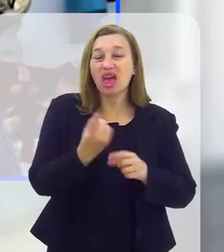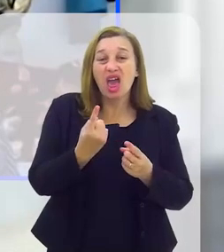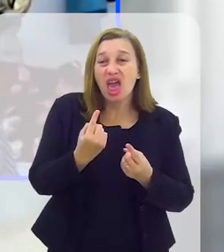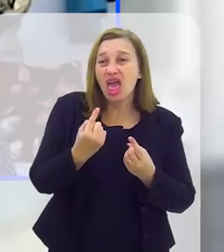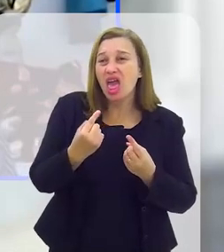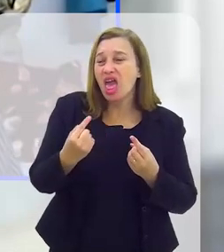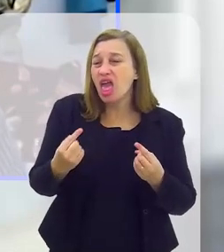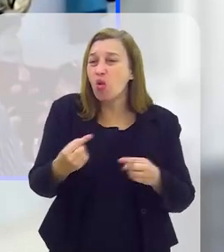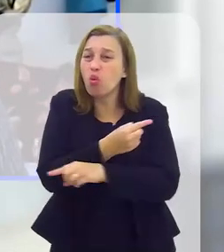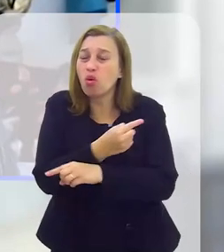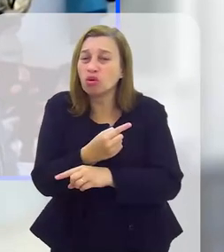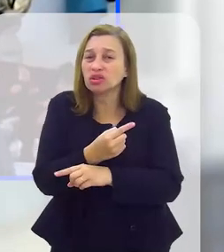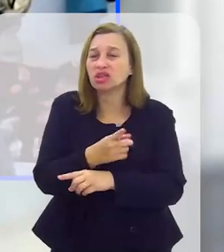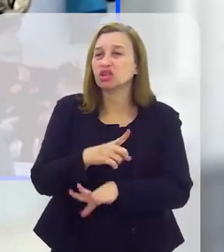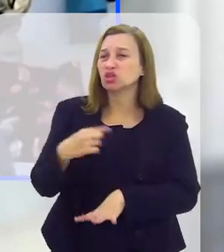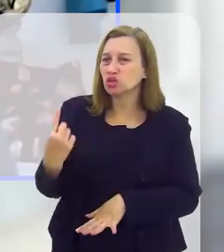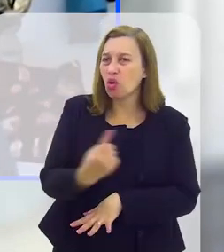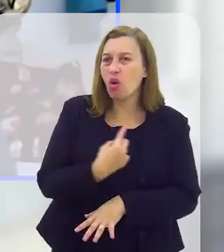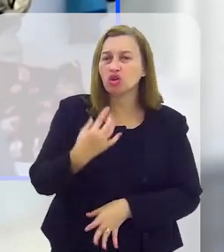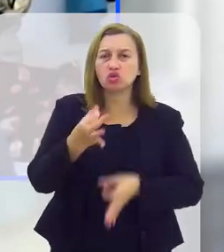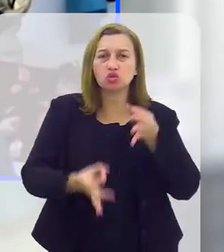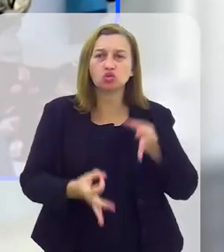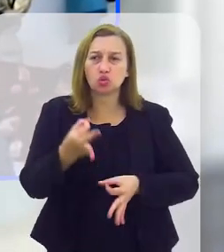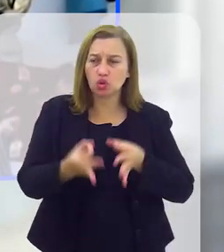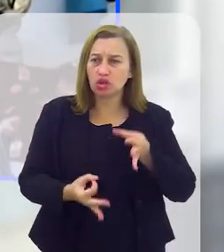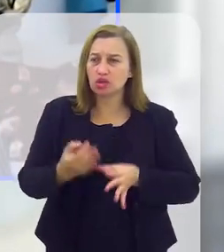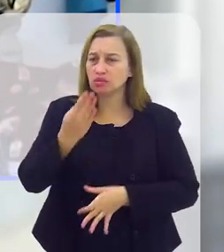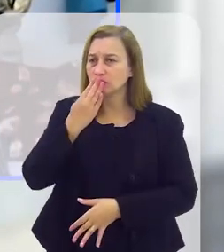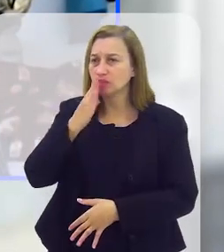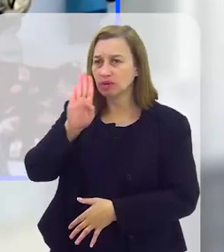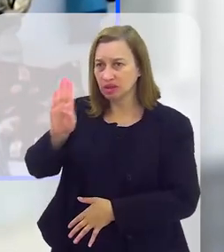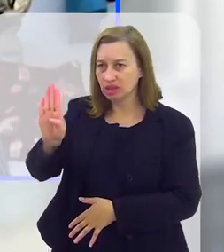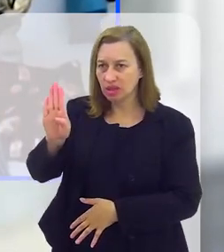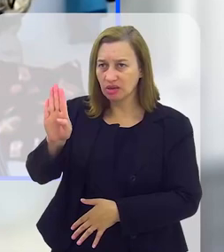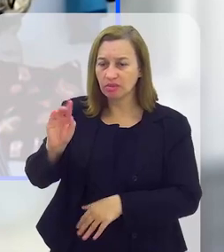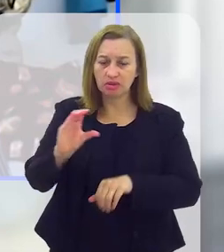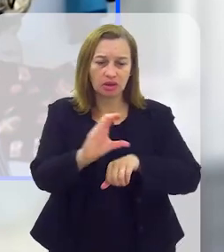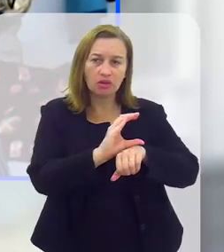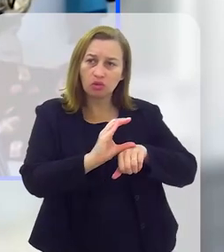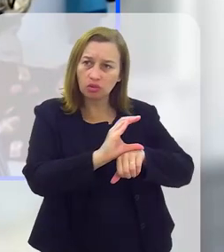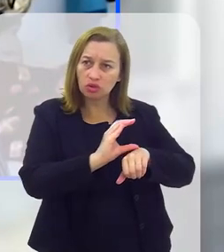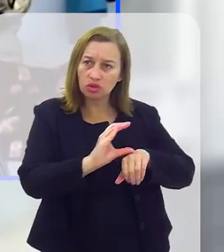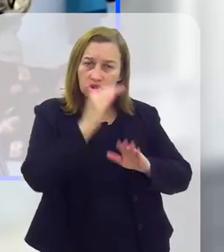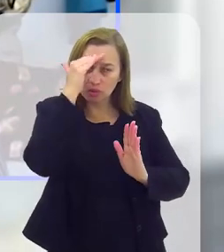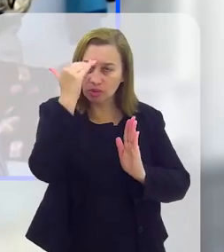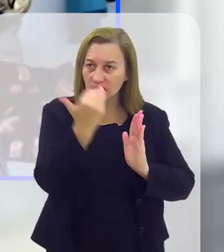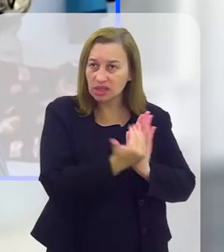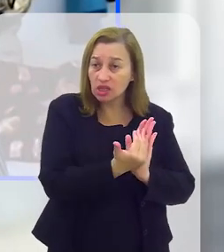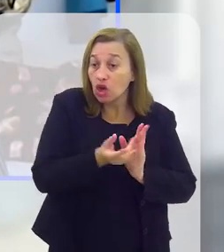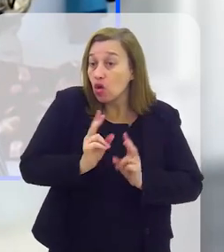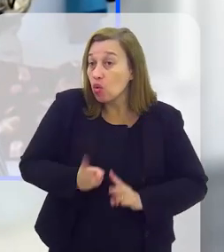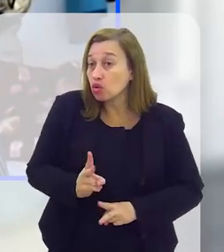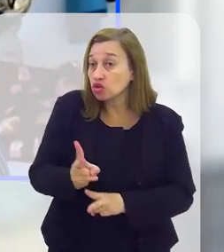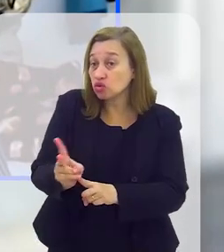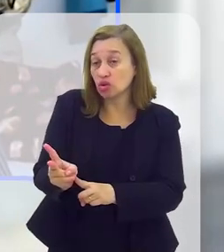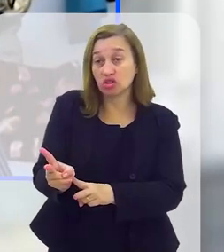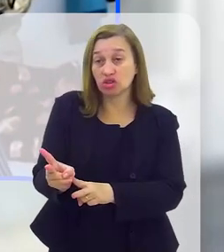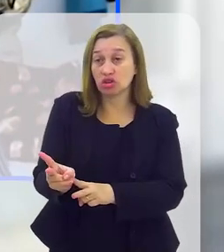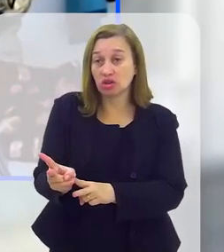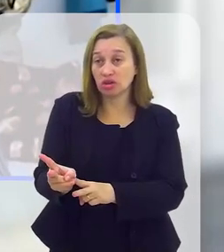Ou seja, é uma contradição que nós, juízes, que juramos cumprir e fazer cumprir a Constituição,